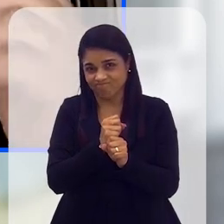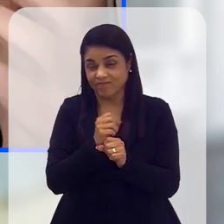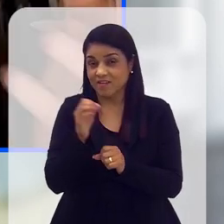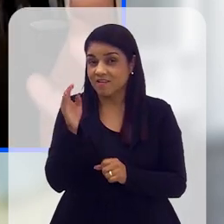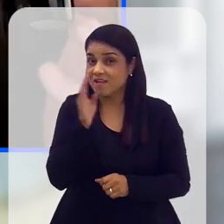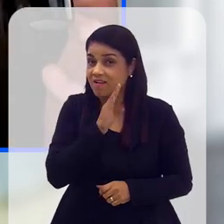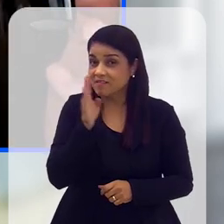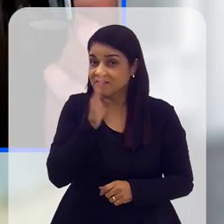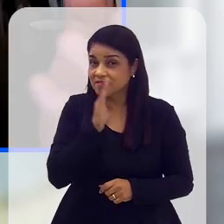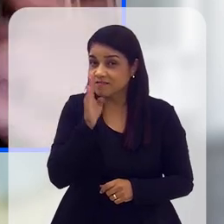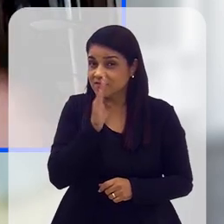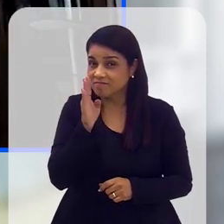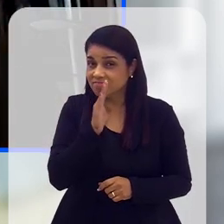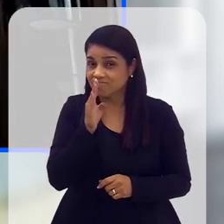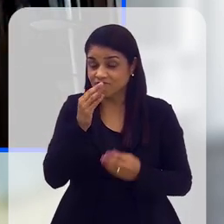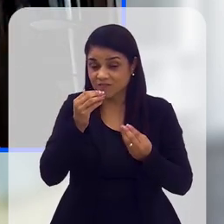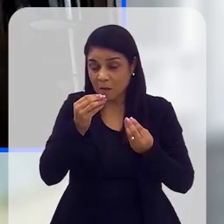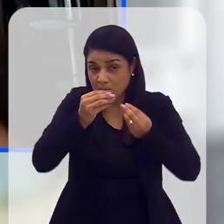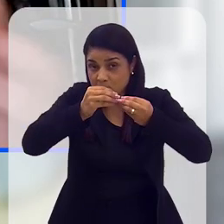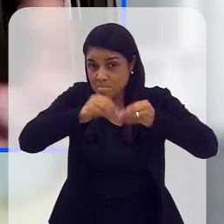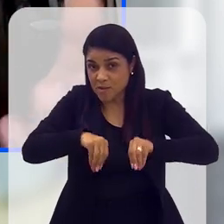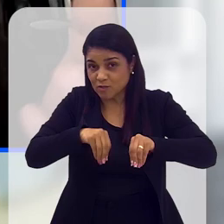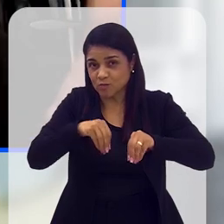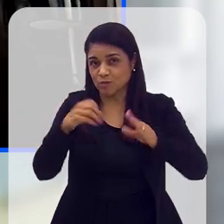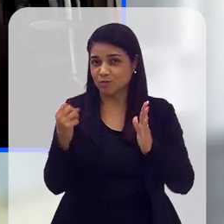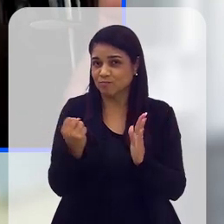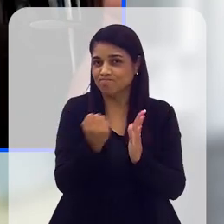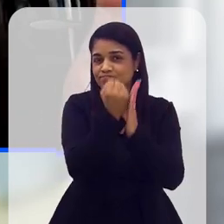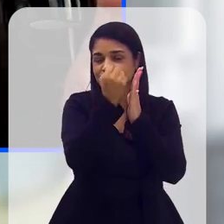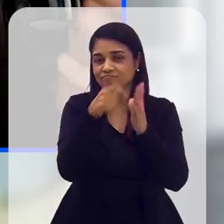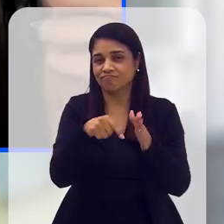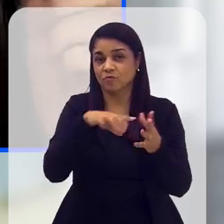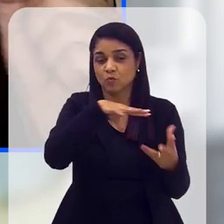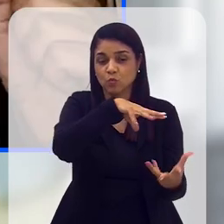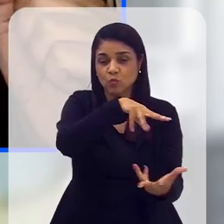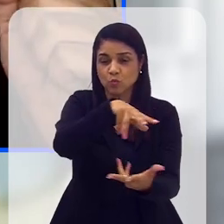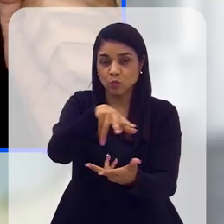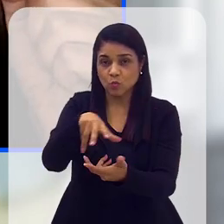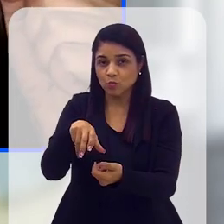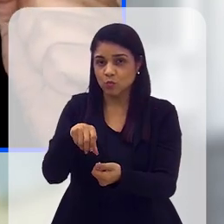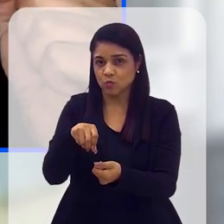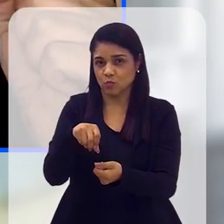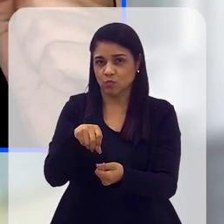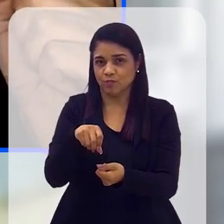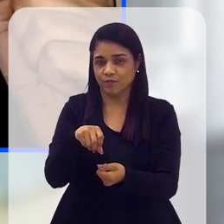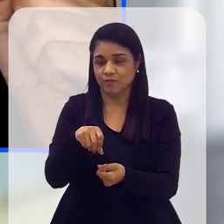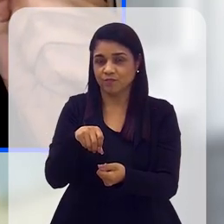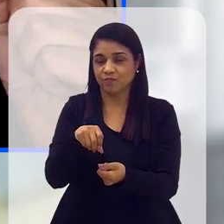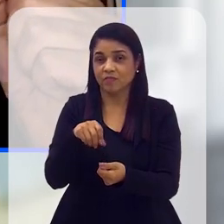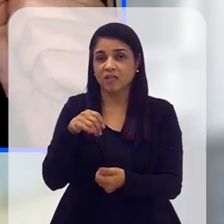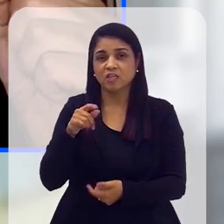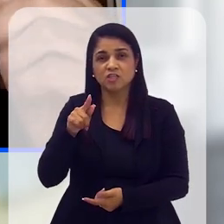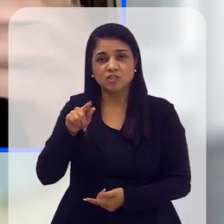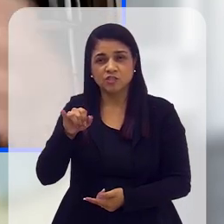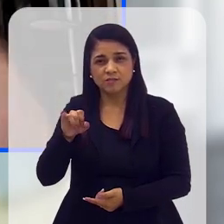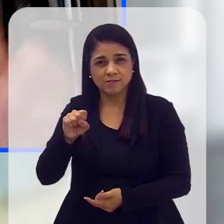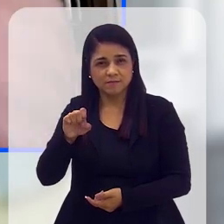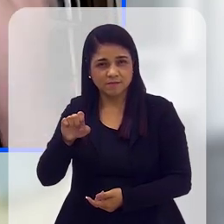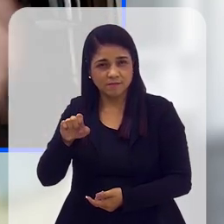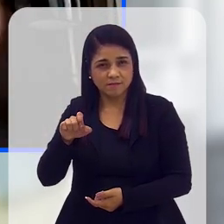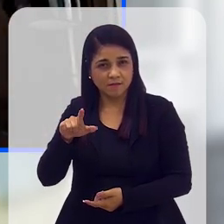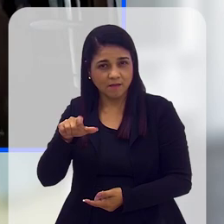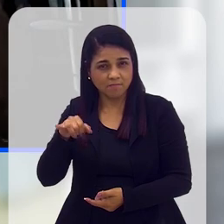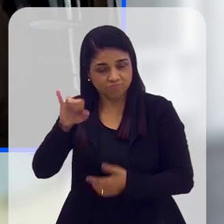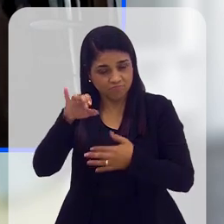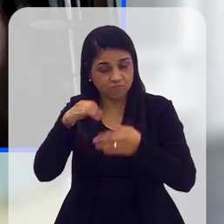e essa aceleração já está causando esses impactos, sobre os quais a Gisele falou um pouco, né? E é muito